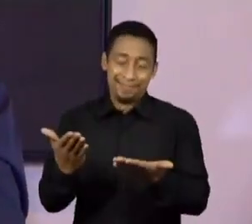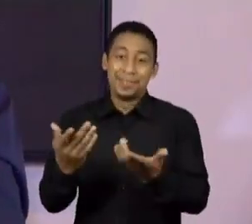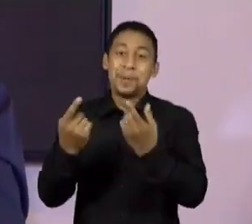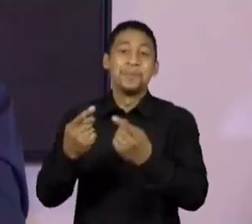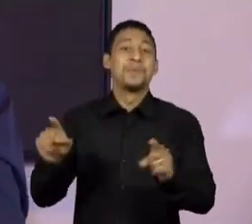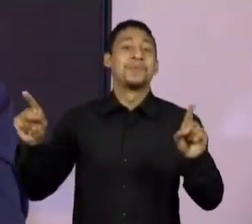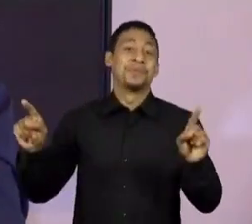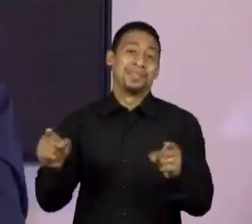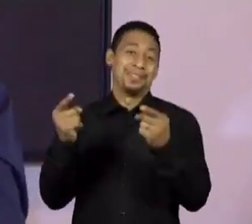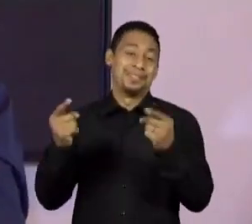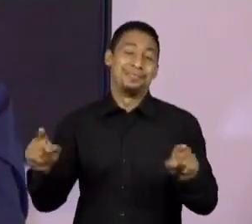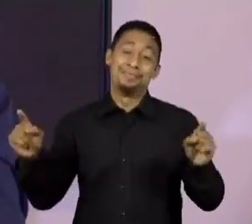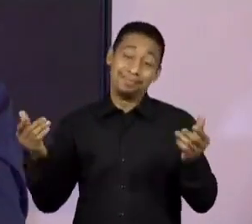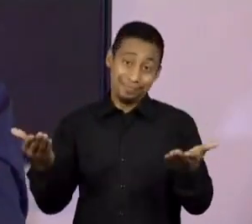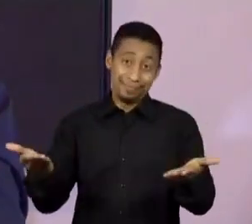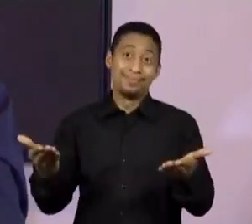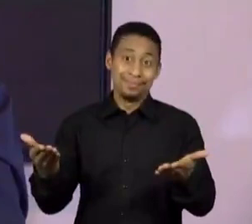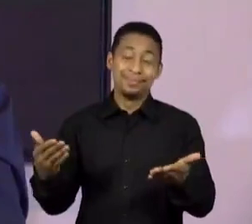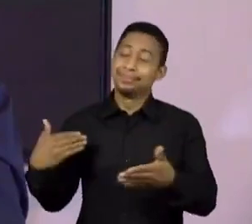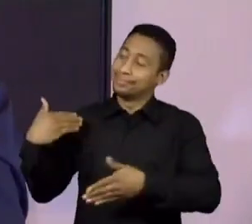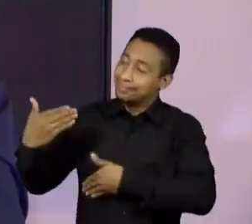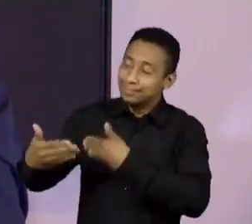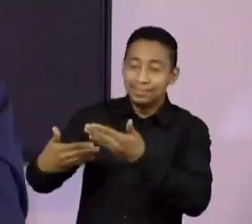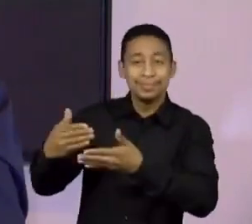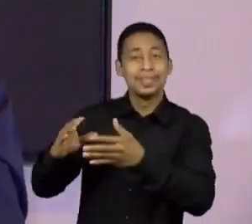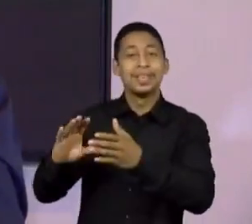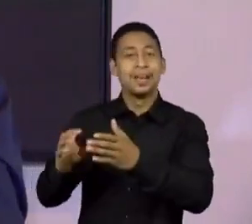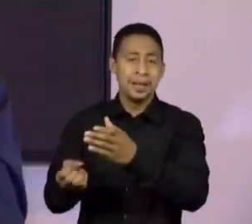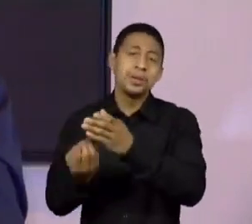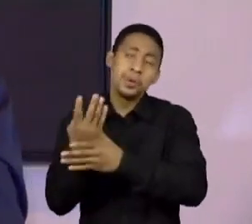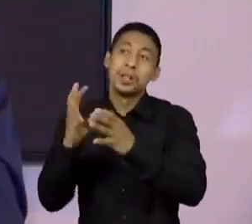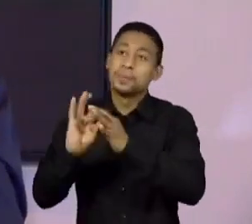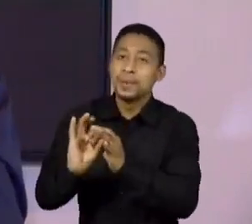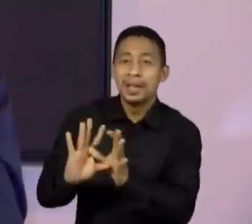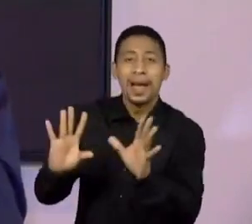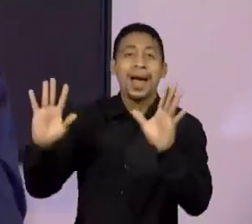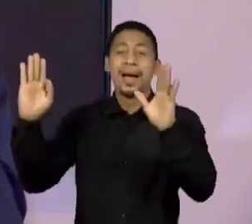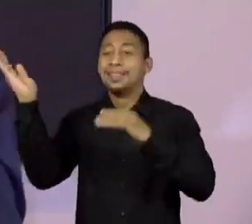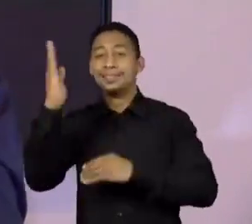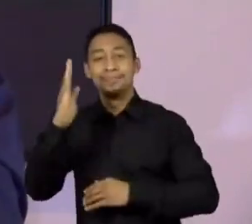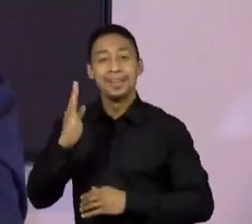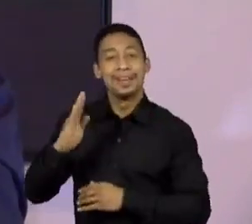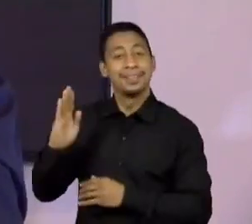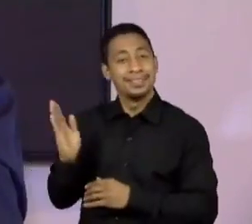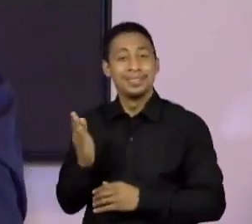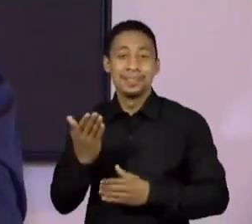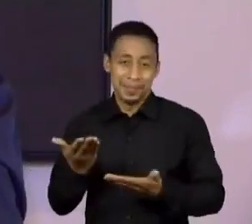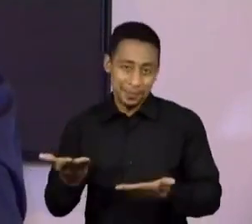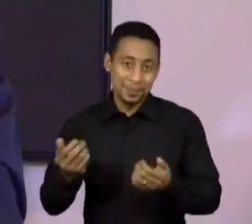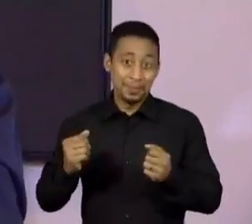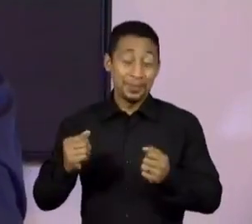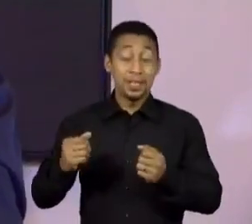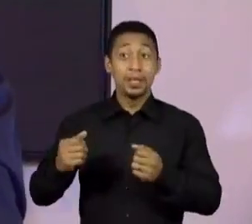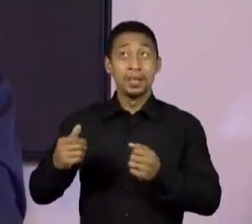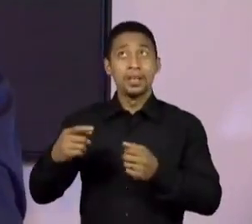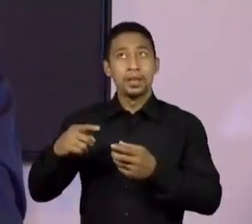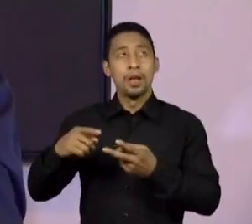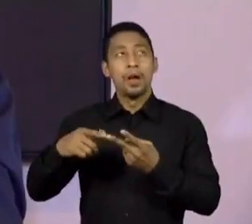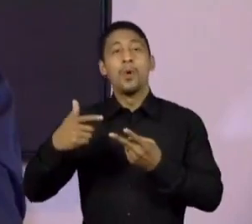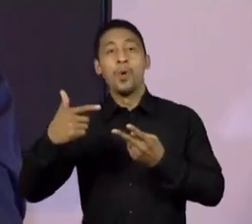aprendeu-se... e foi por aí, aprendeu-se a liberdade, como atendendo em Guarará, sendo prestando da casa... e outro também,